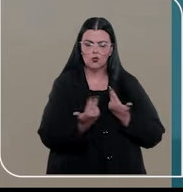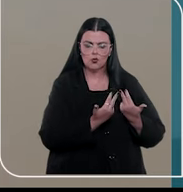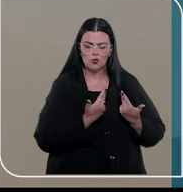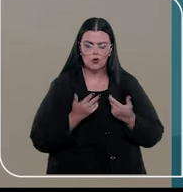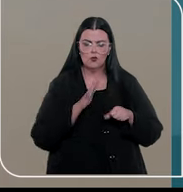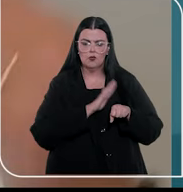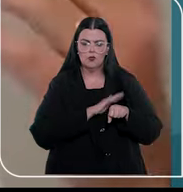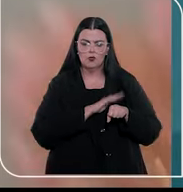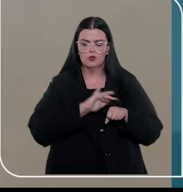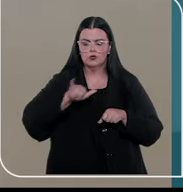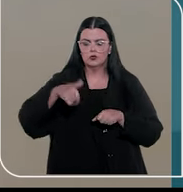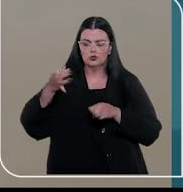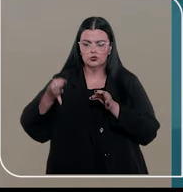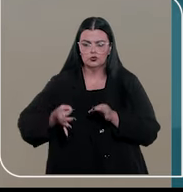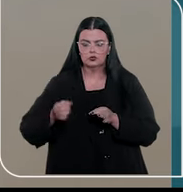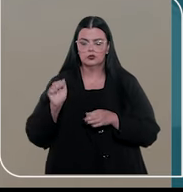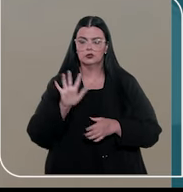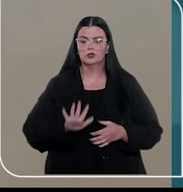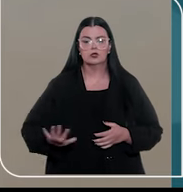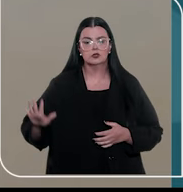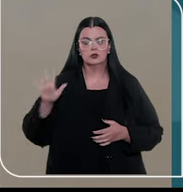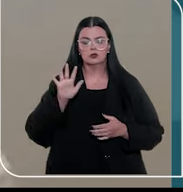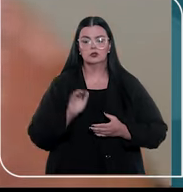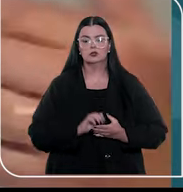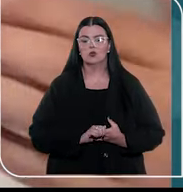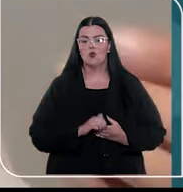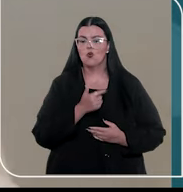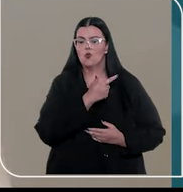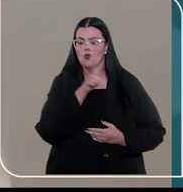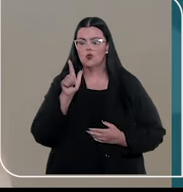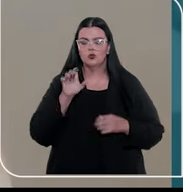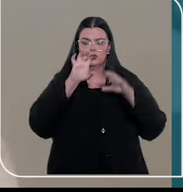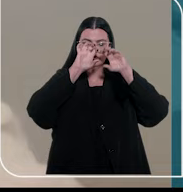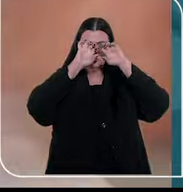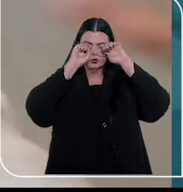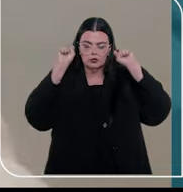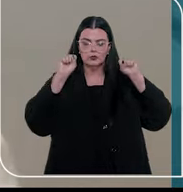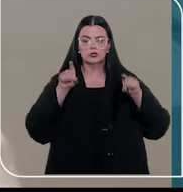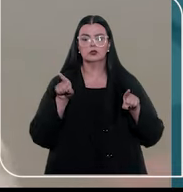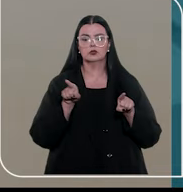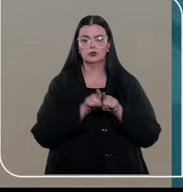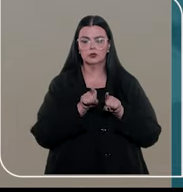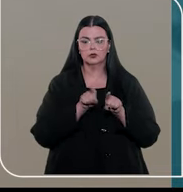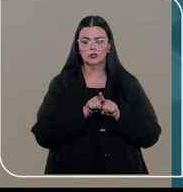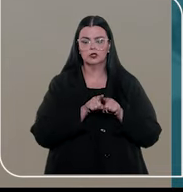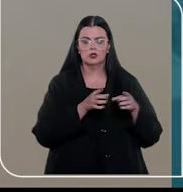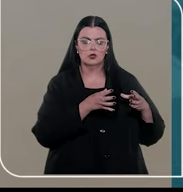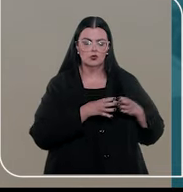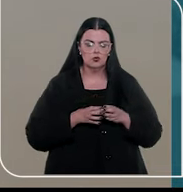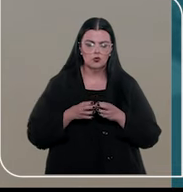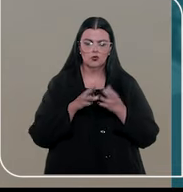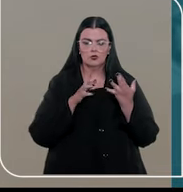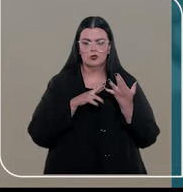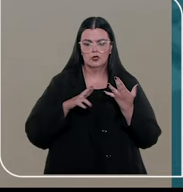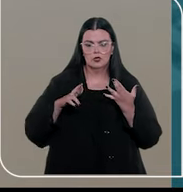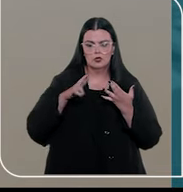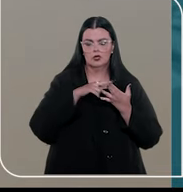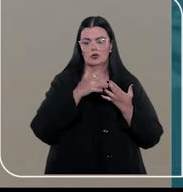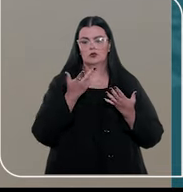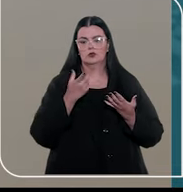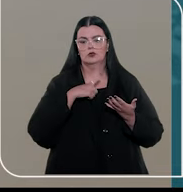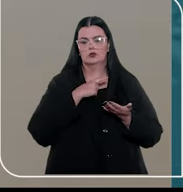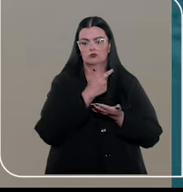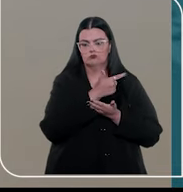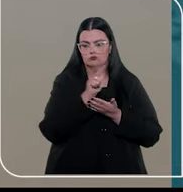a partir desse momento, a jurisprudência nacional de modo que os demais tribunais, inclusive as turmas recursais, sejam